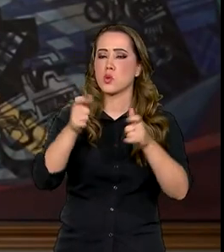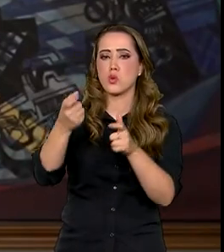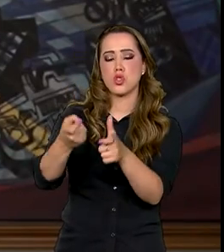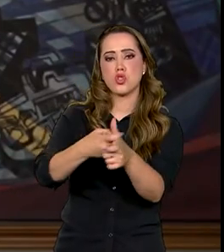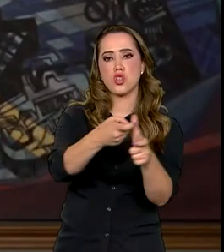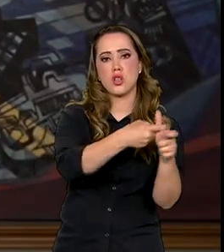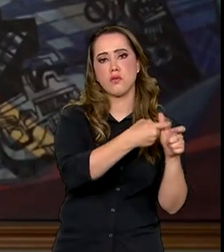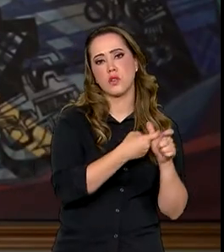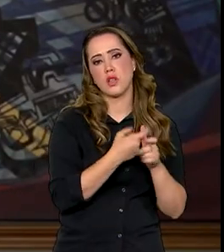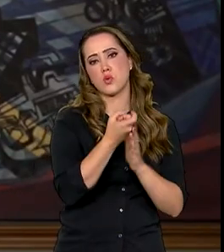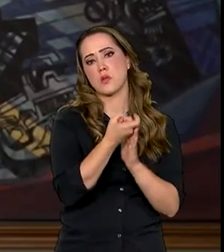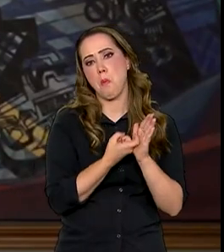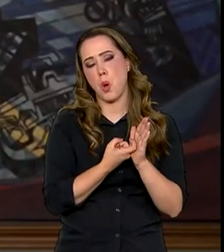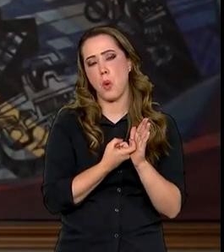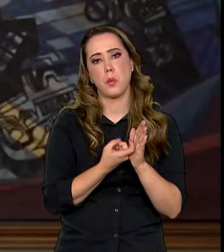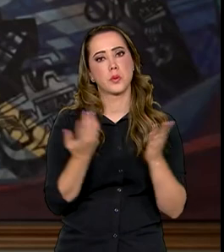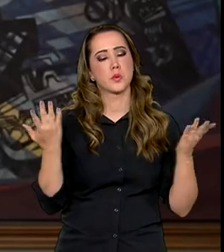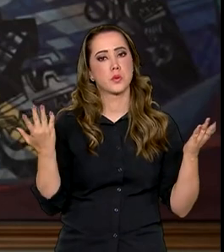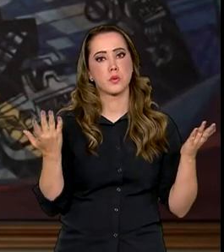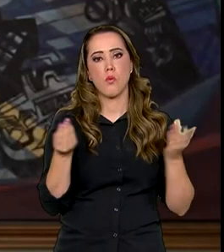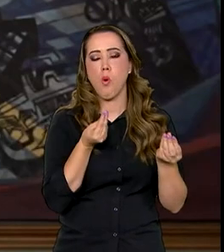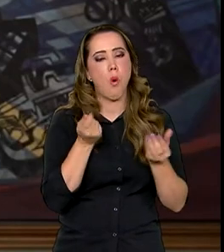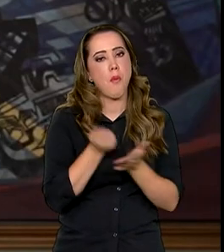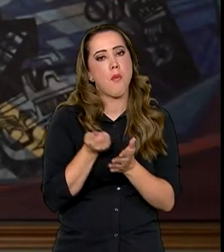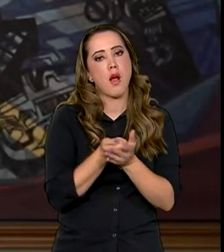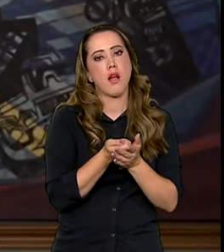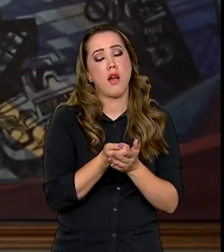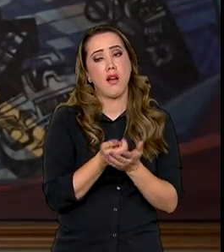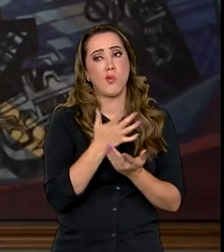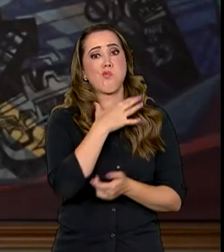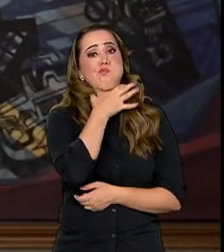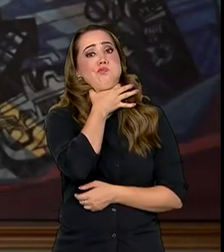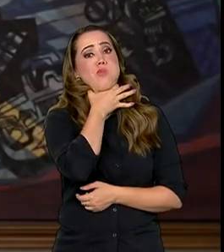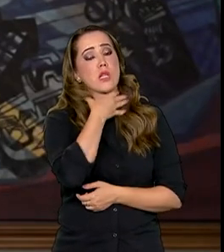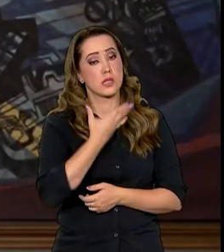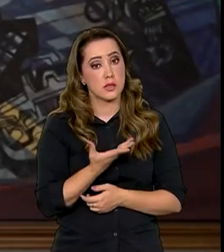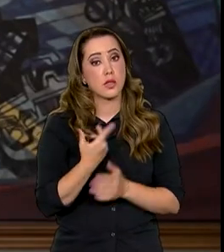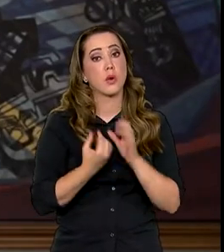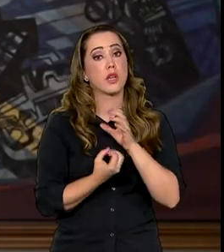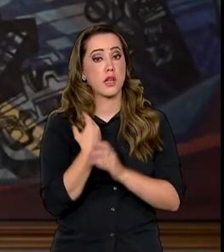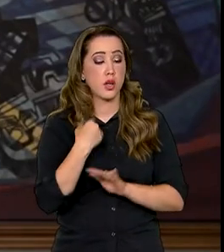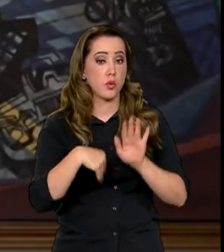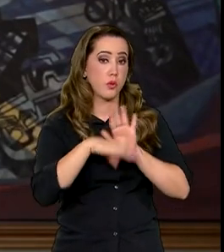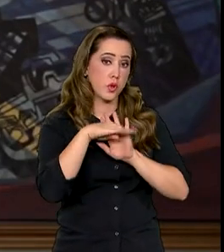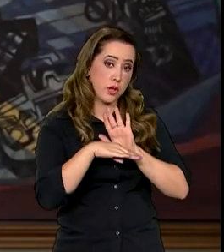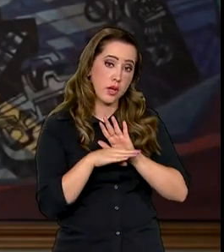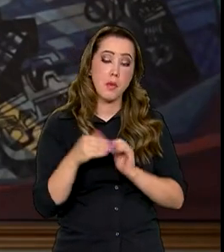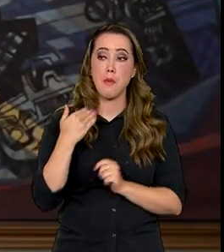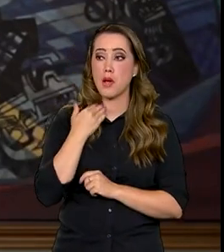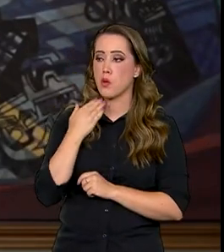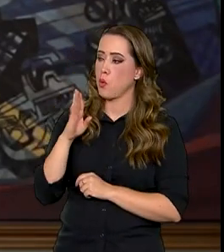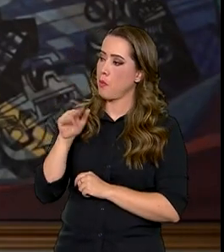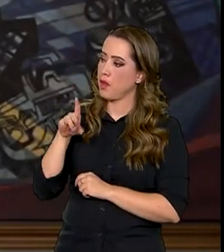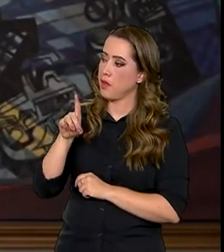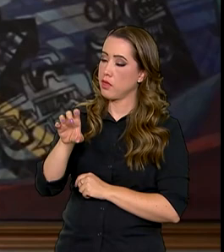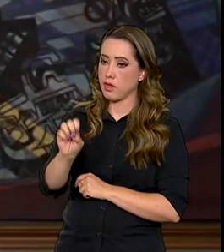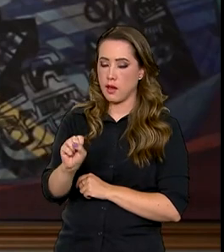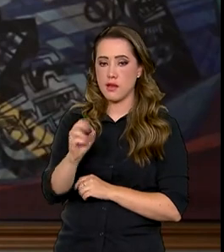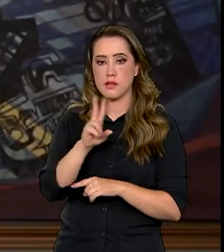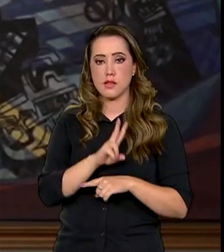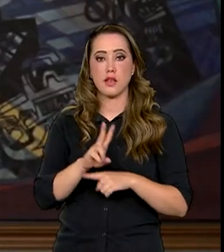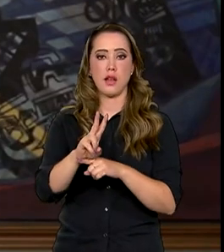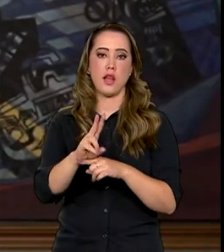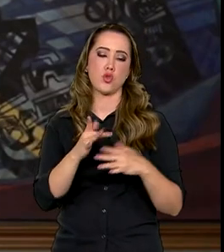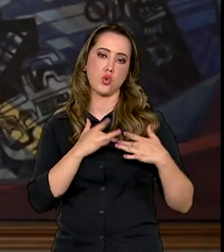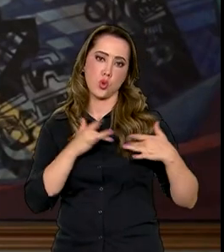as suas dívidas, seus impostos e está totalmente comprometido. Então, nós estamos criando o programa BNDES Crédito Solidário. Um bilhão de